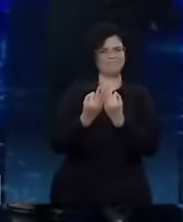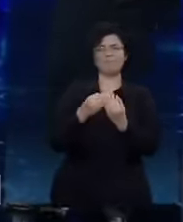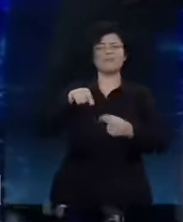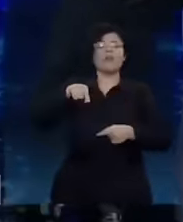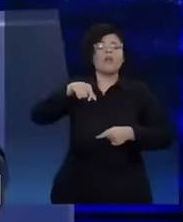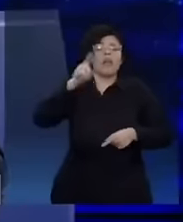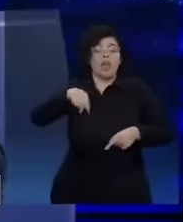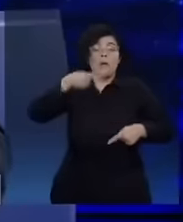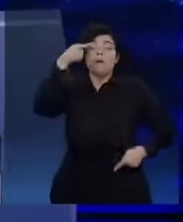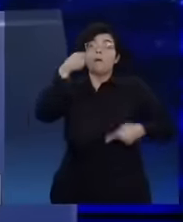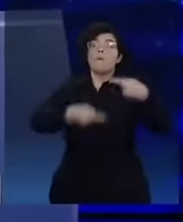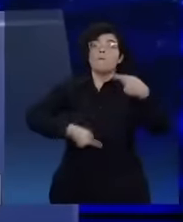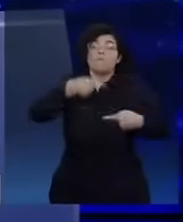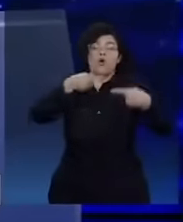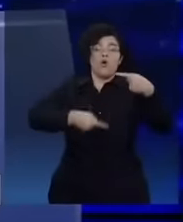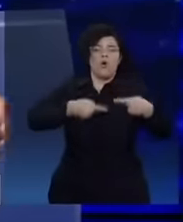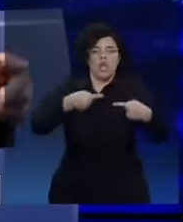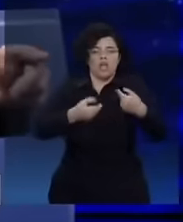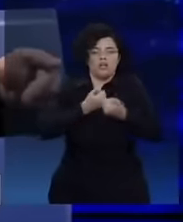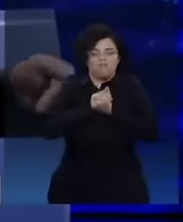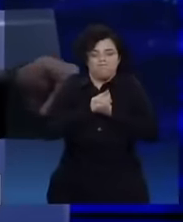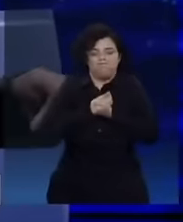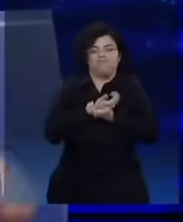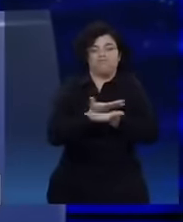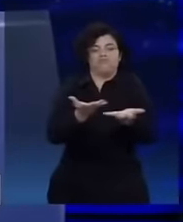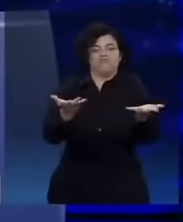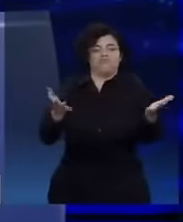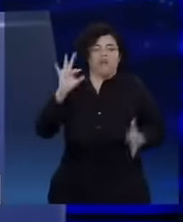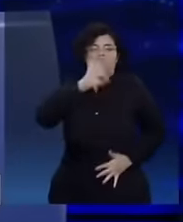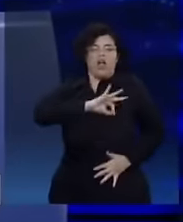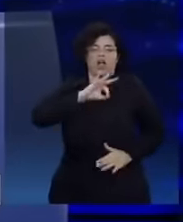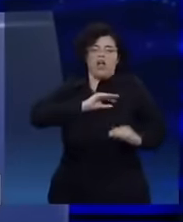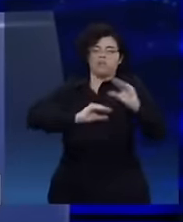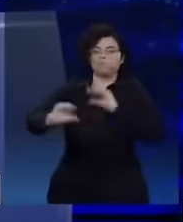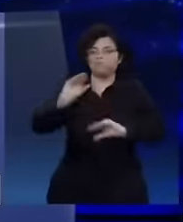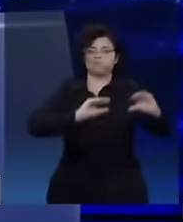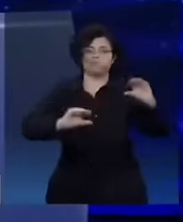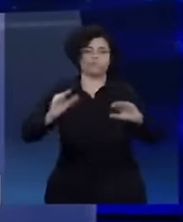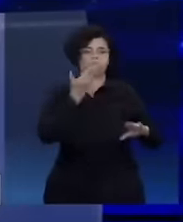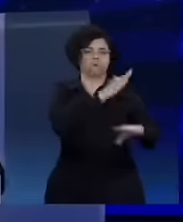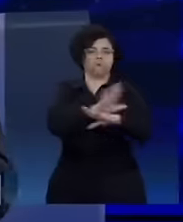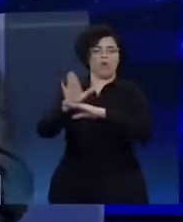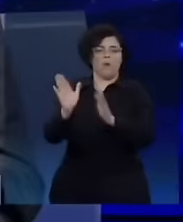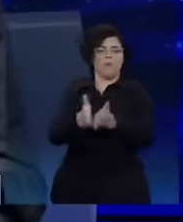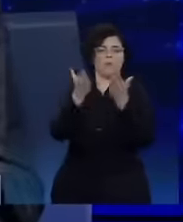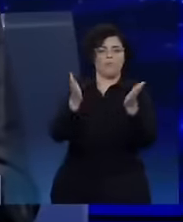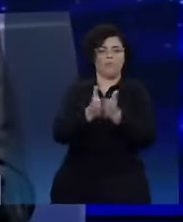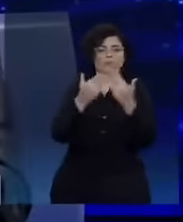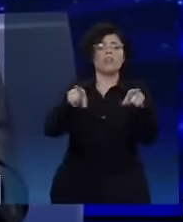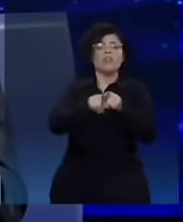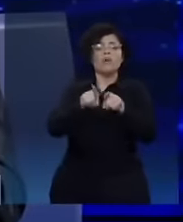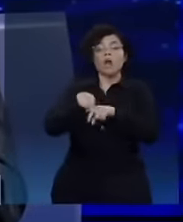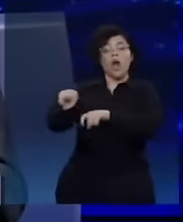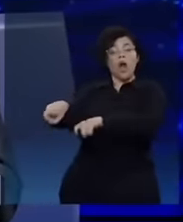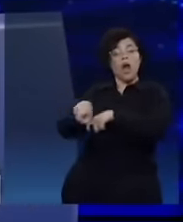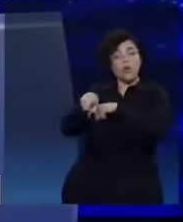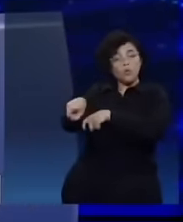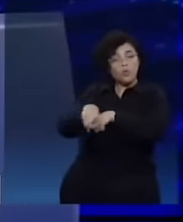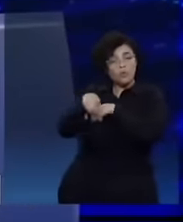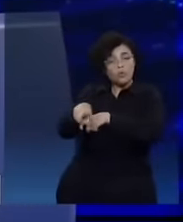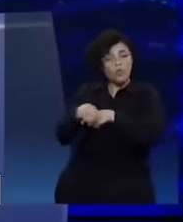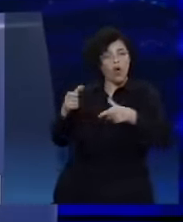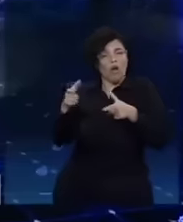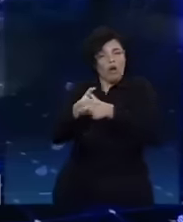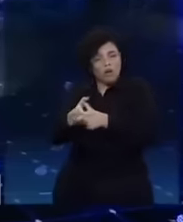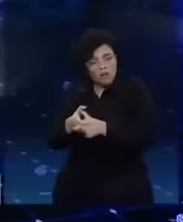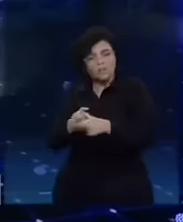política de distribuição de renda que esse país já conheceu para o pobre. Porque era ajuda ao pequeno produtor rural. Era 1